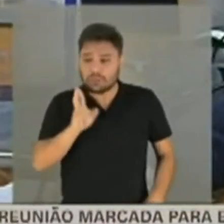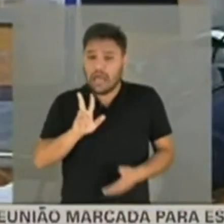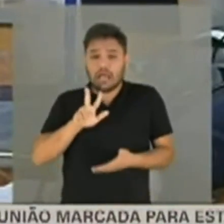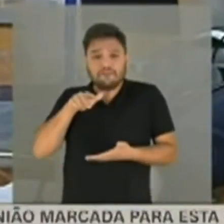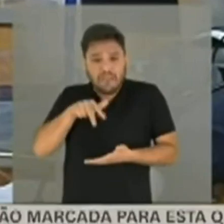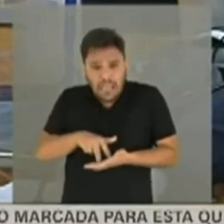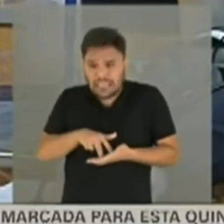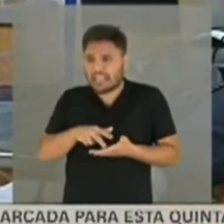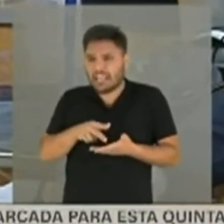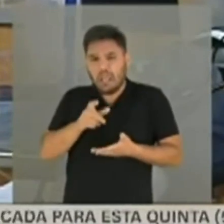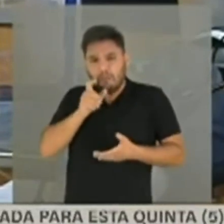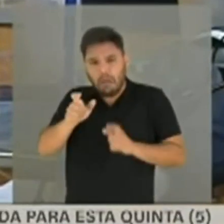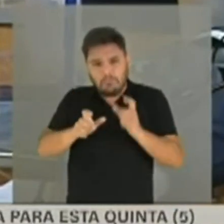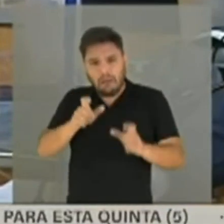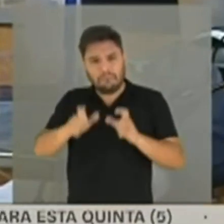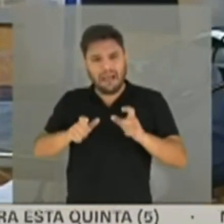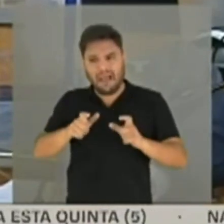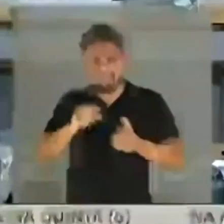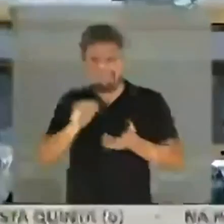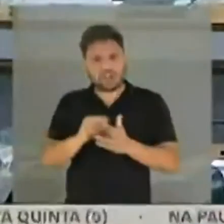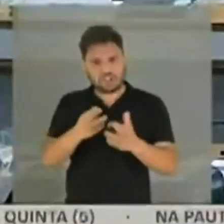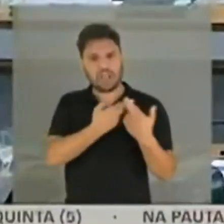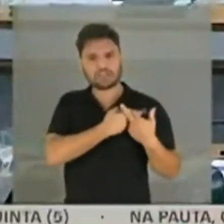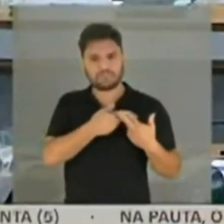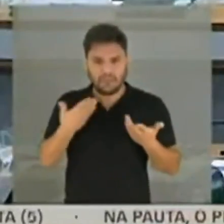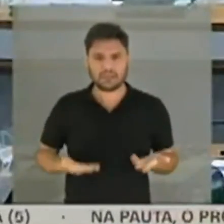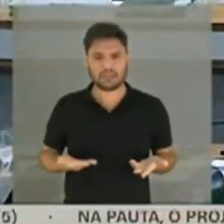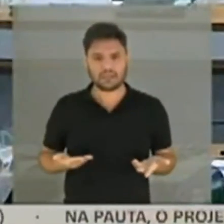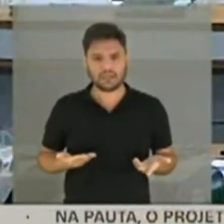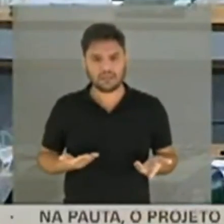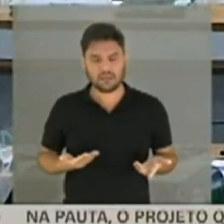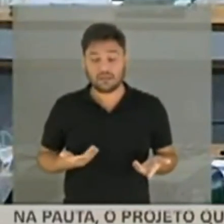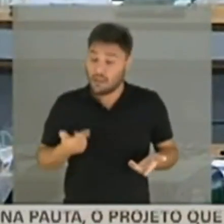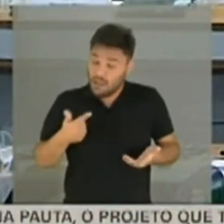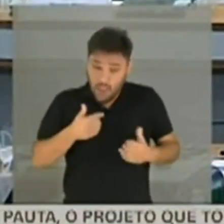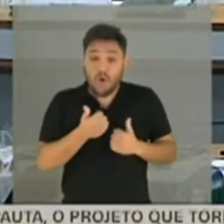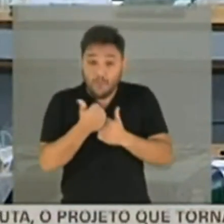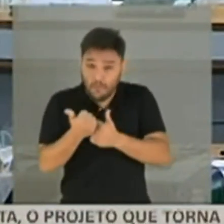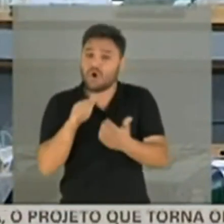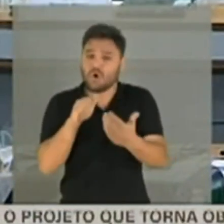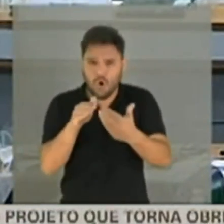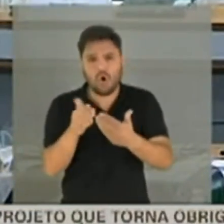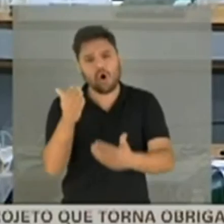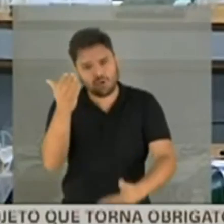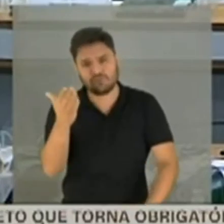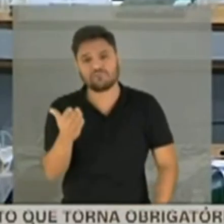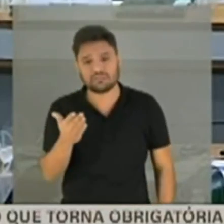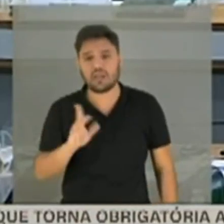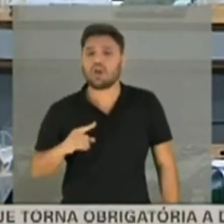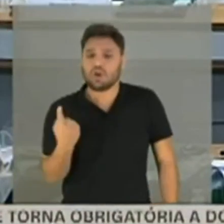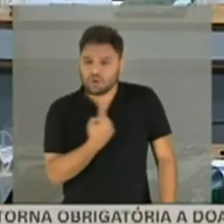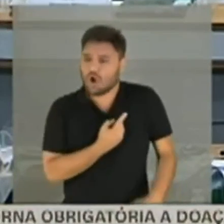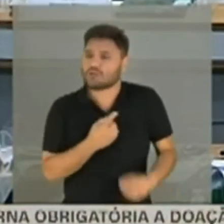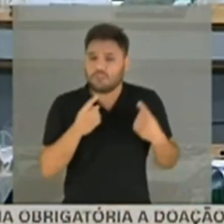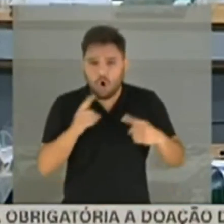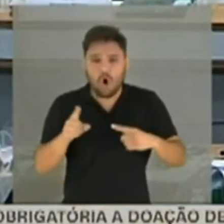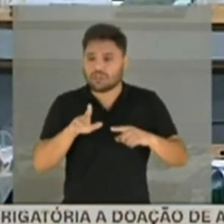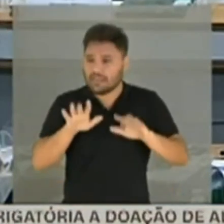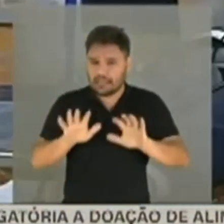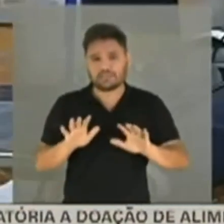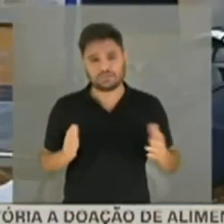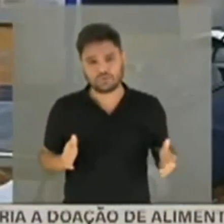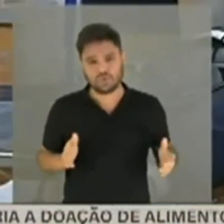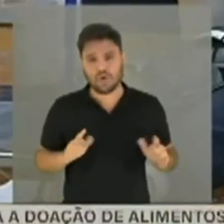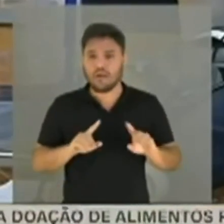aqui insultar essa comissão parlamentar de inquérito. Com qual eu me solidarizo e concordo. Nós refutamos esse tipo de